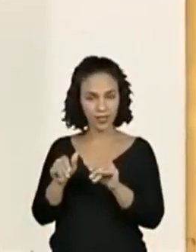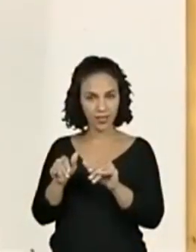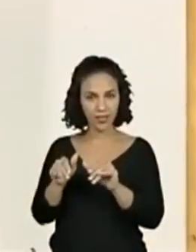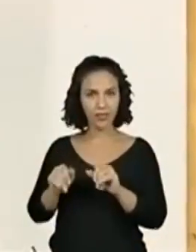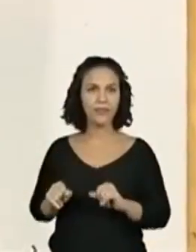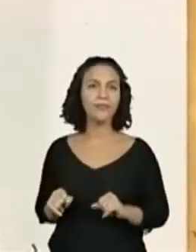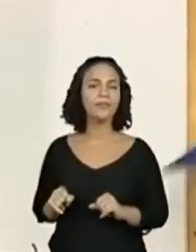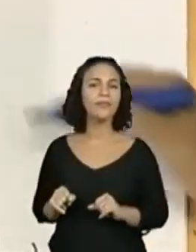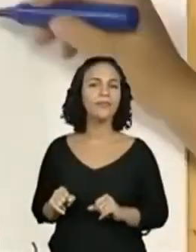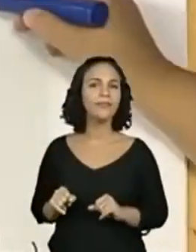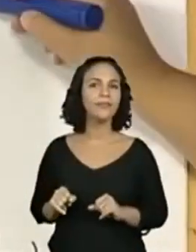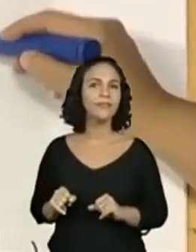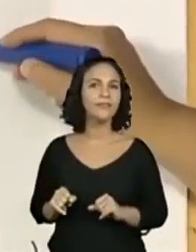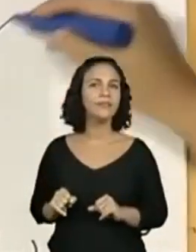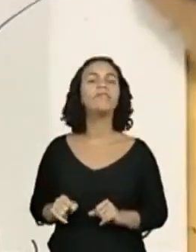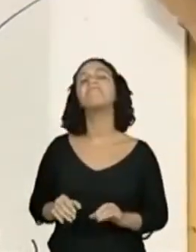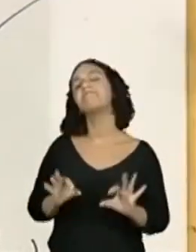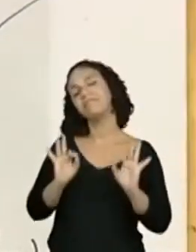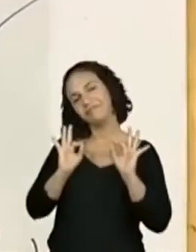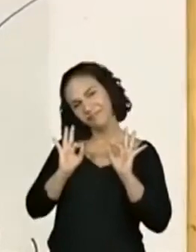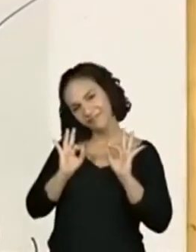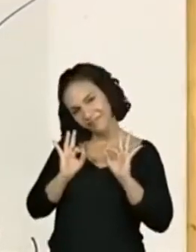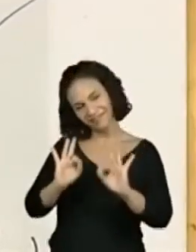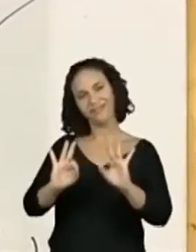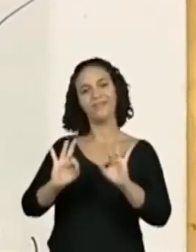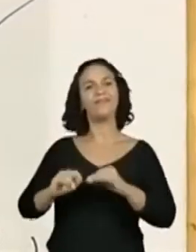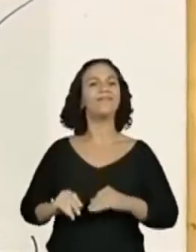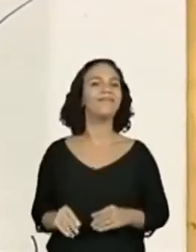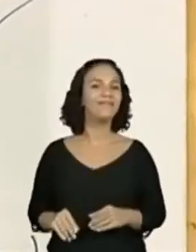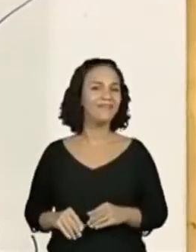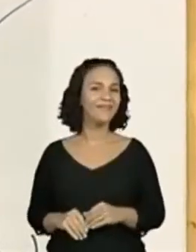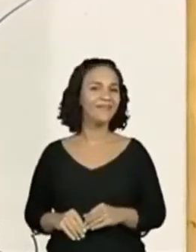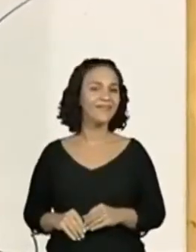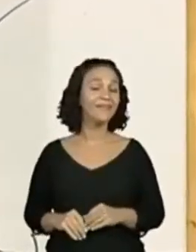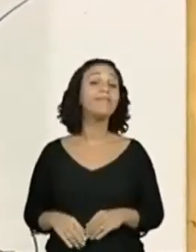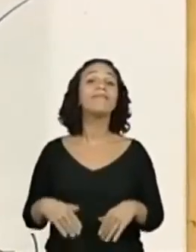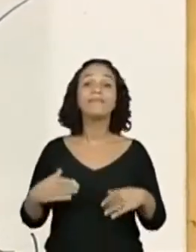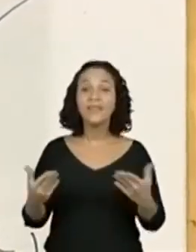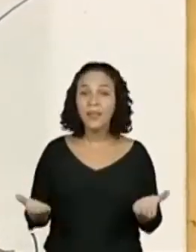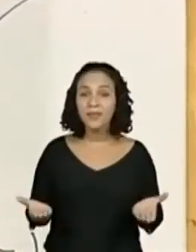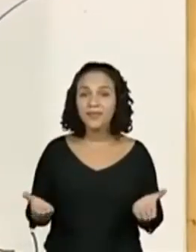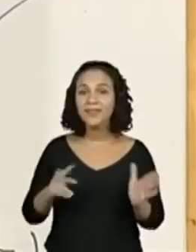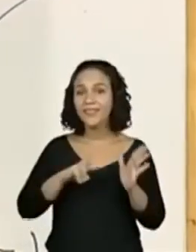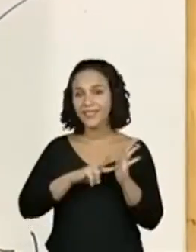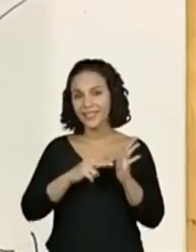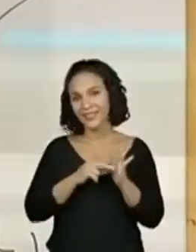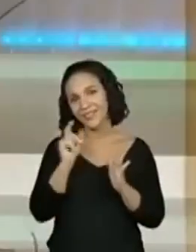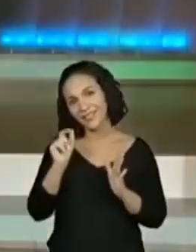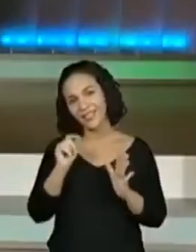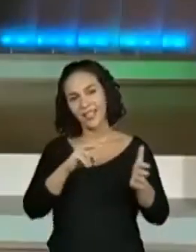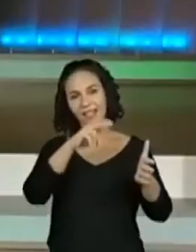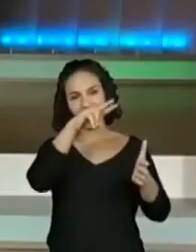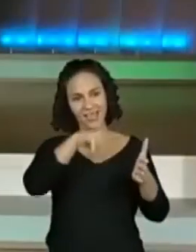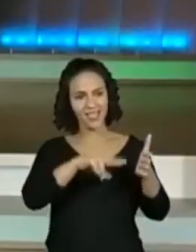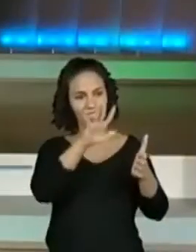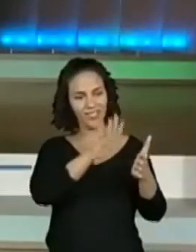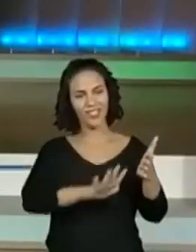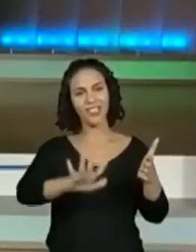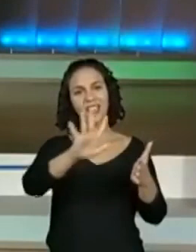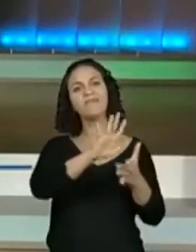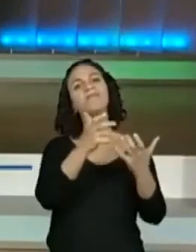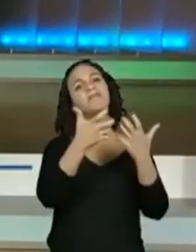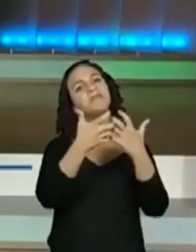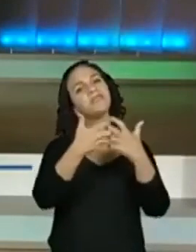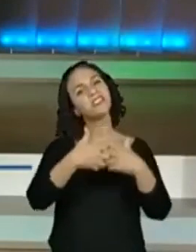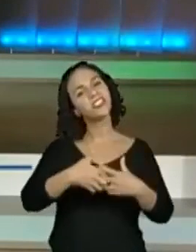ave. E percebemos que está certo. Ou seja, a nossa leitura global funciona